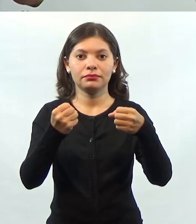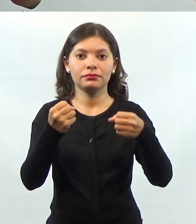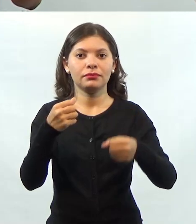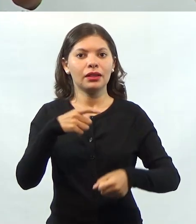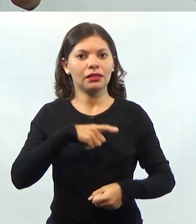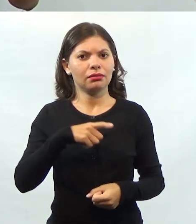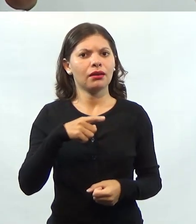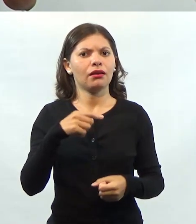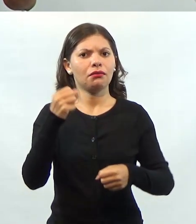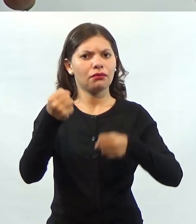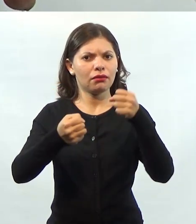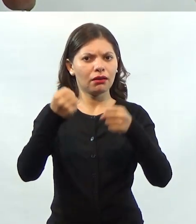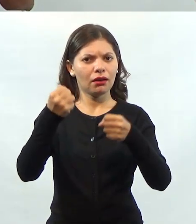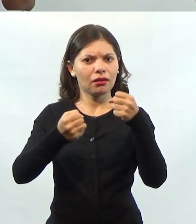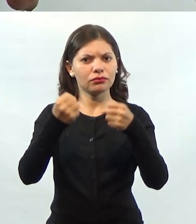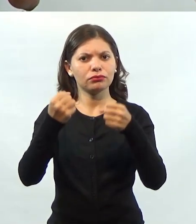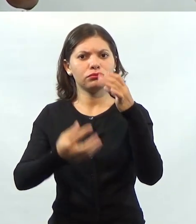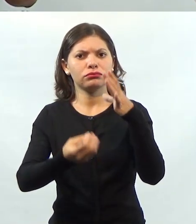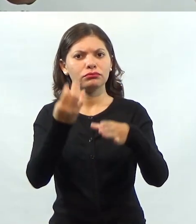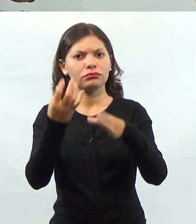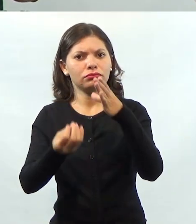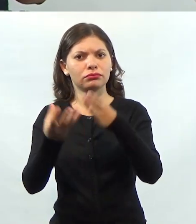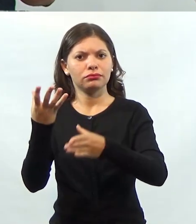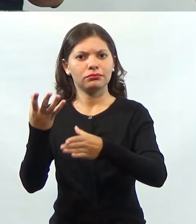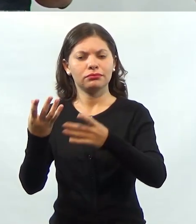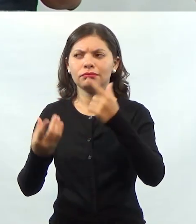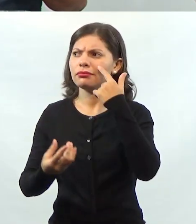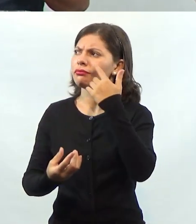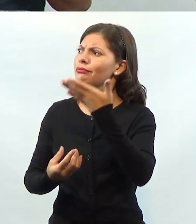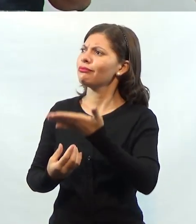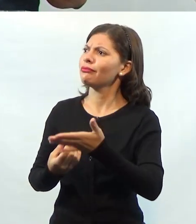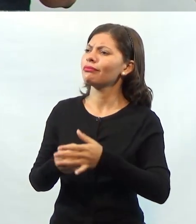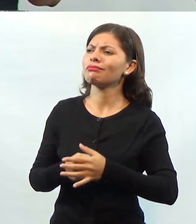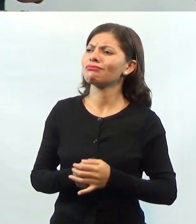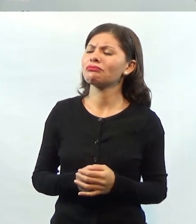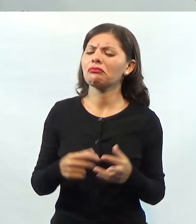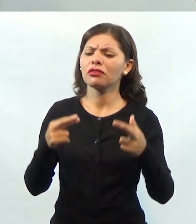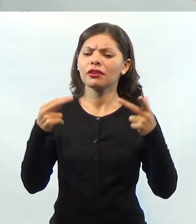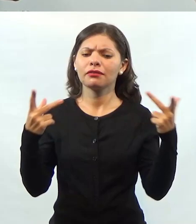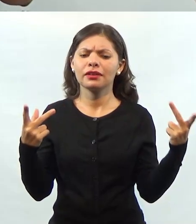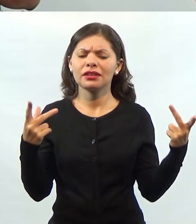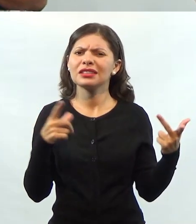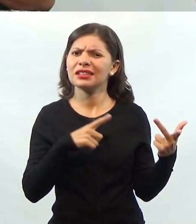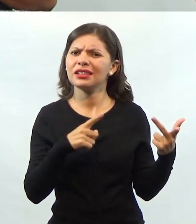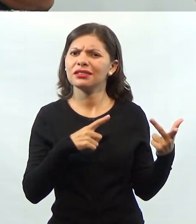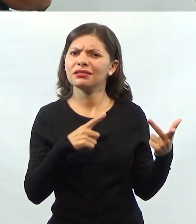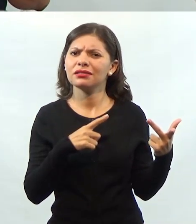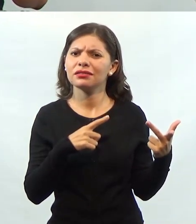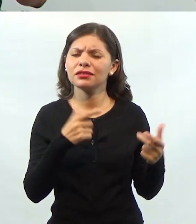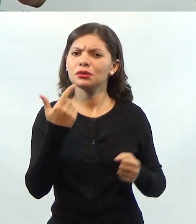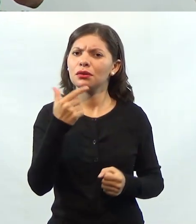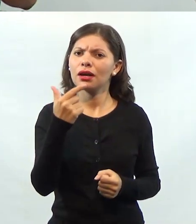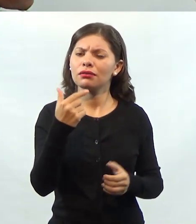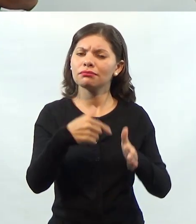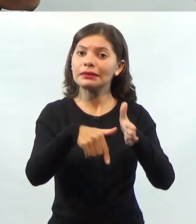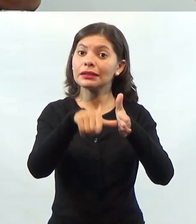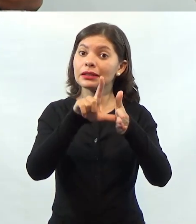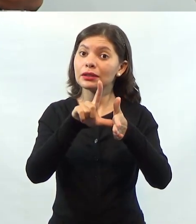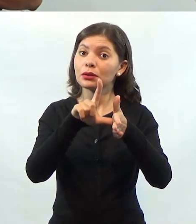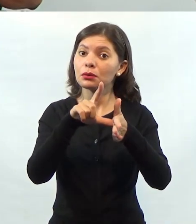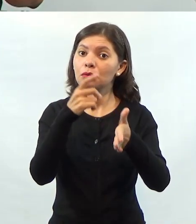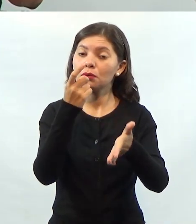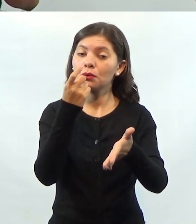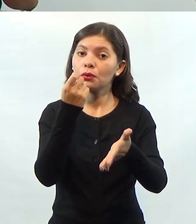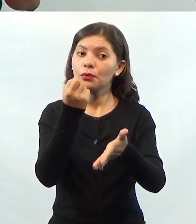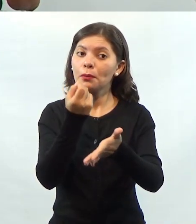Aqui também, nós temos um carro num bem de produção. Qual a diferença desses dois carros? O carro anterior foi